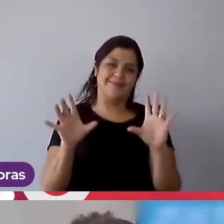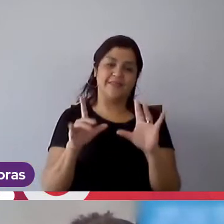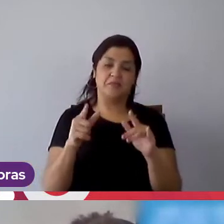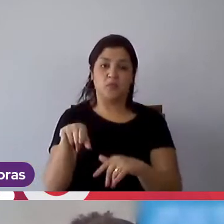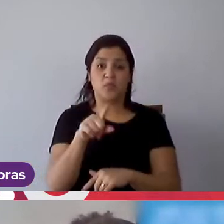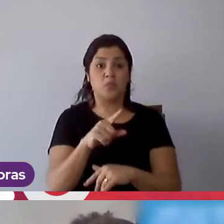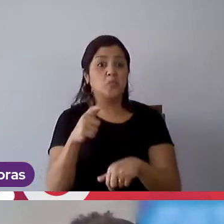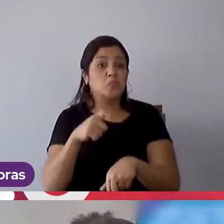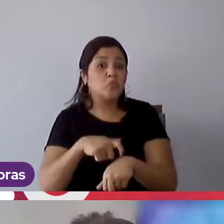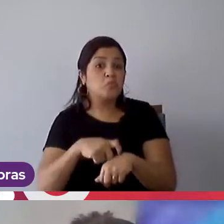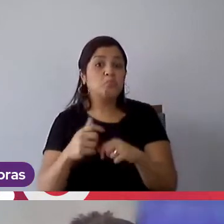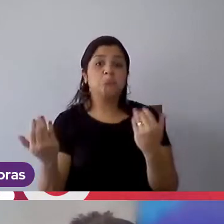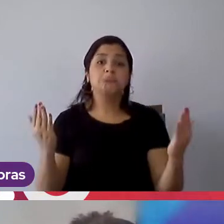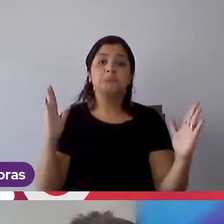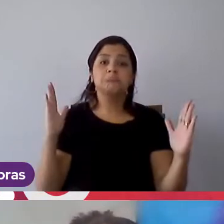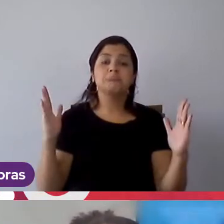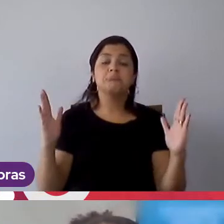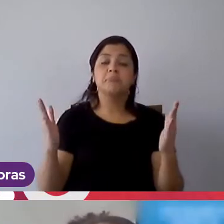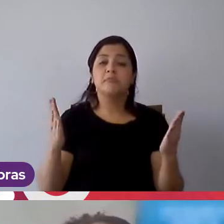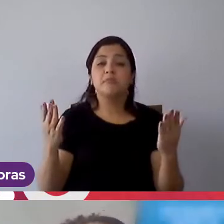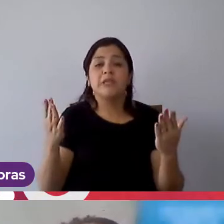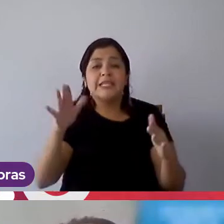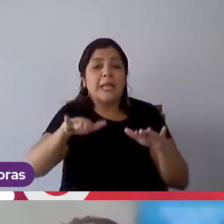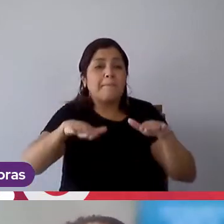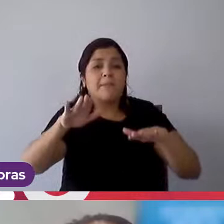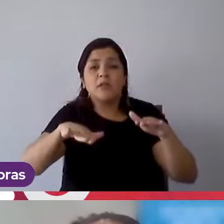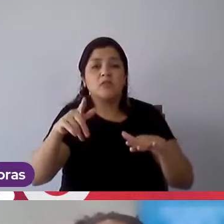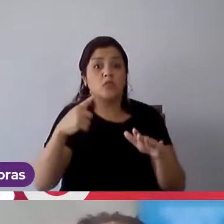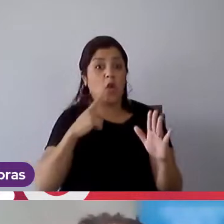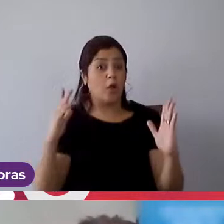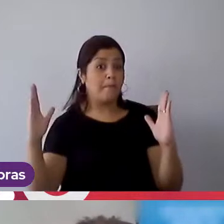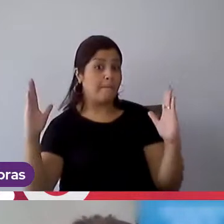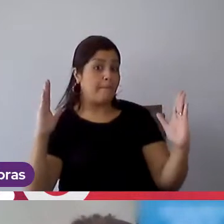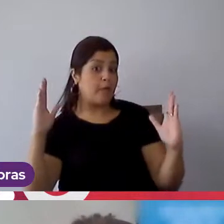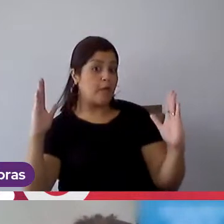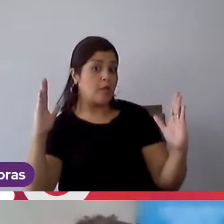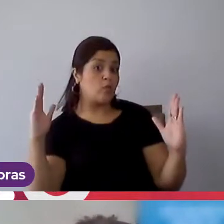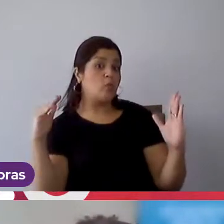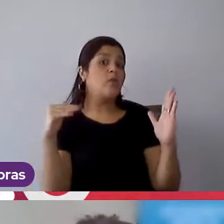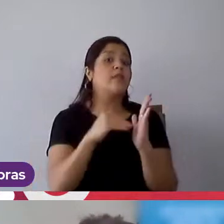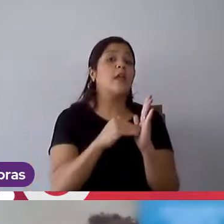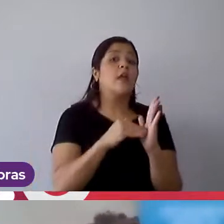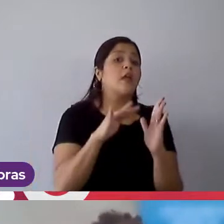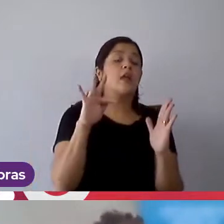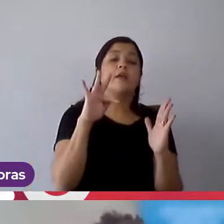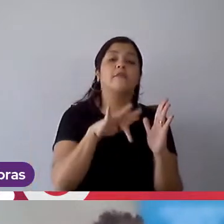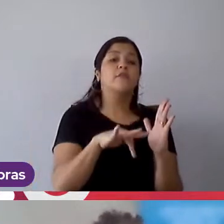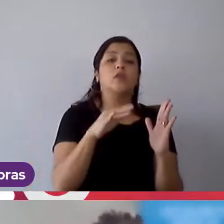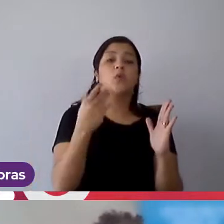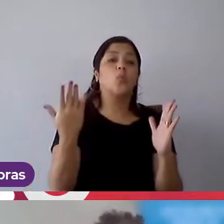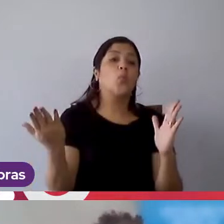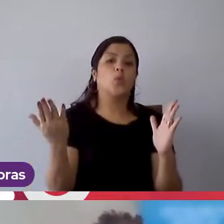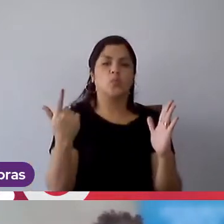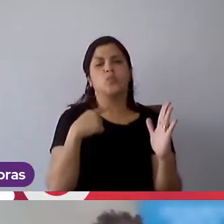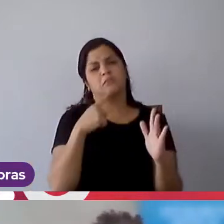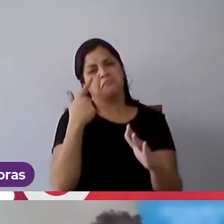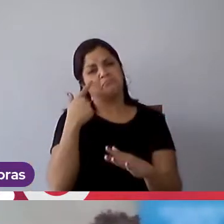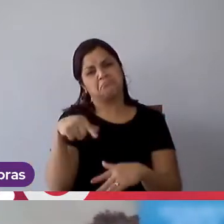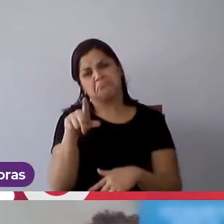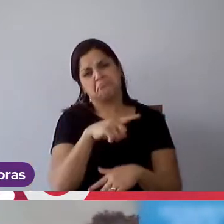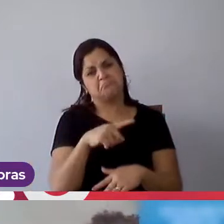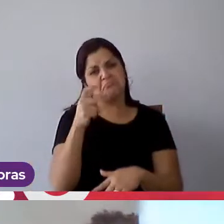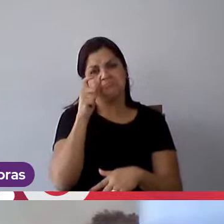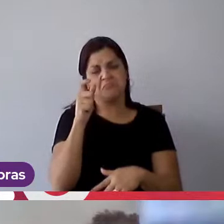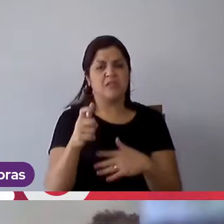no seu tempo e, às vezes, até no tempo que é estipulado. Óbvio, você vai pegar uma atividade, ela tem um tempo estipulado e aí você está